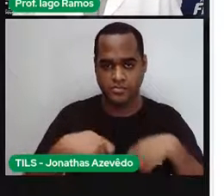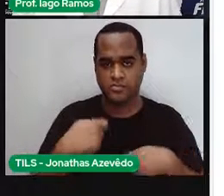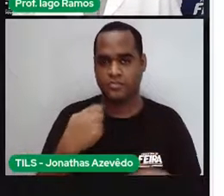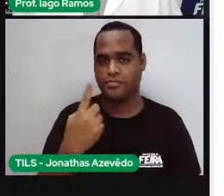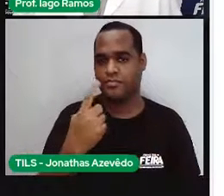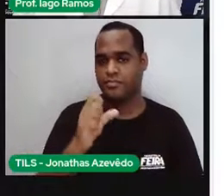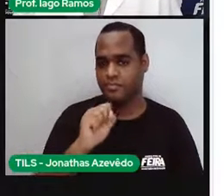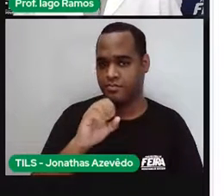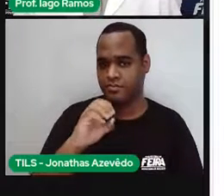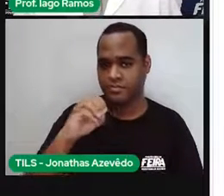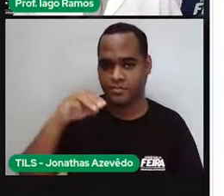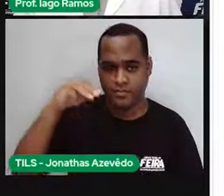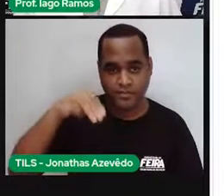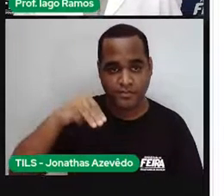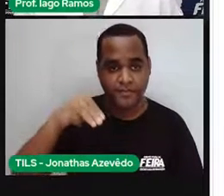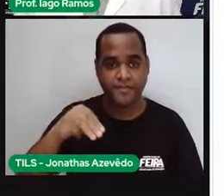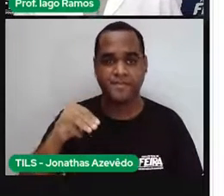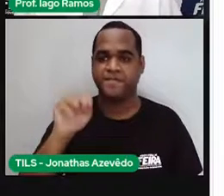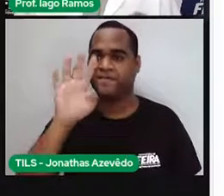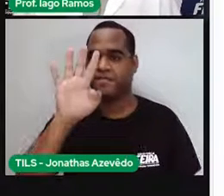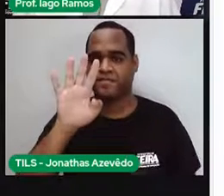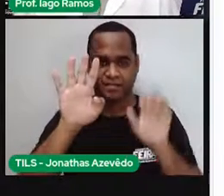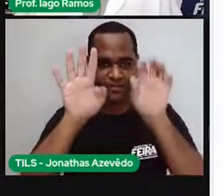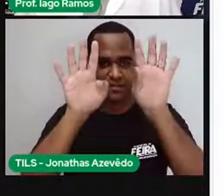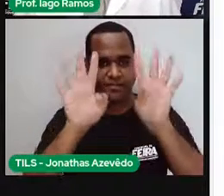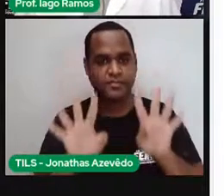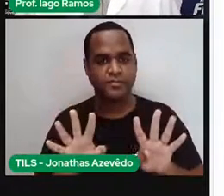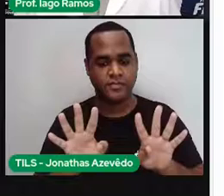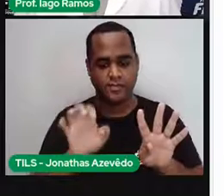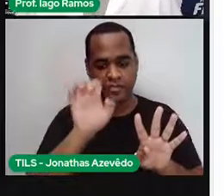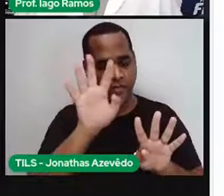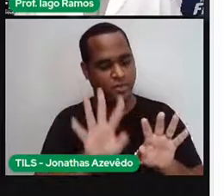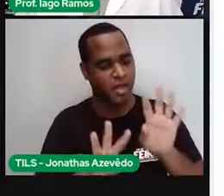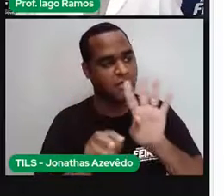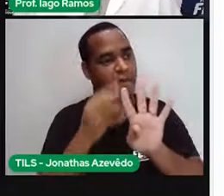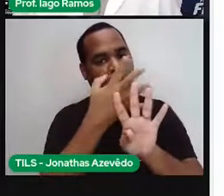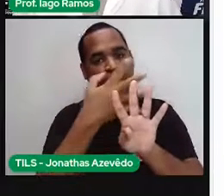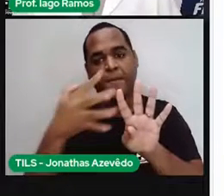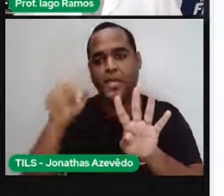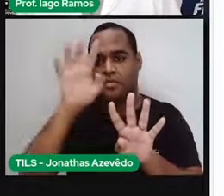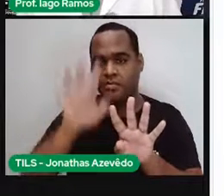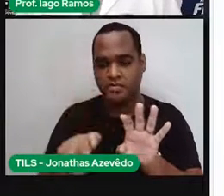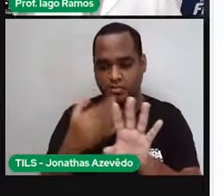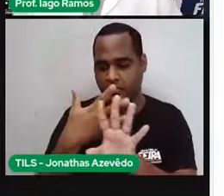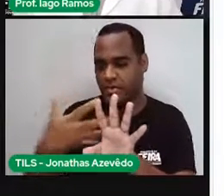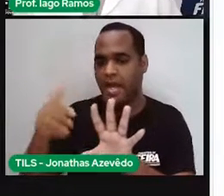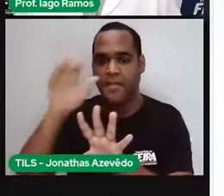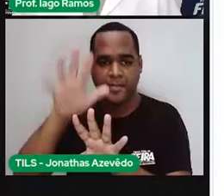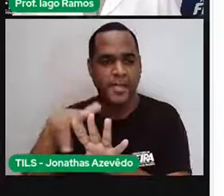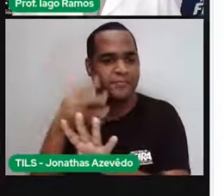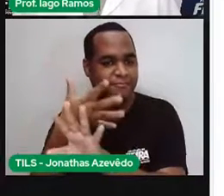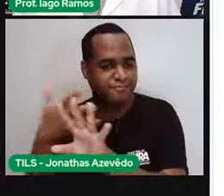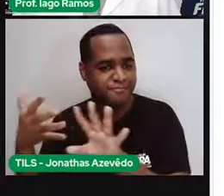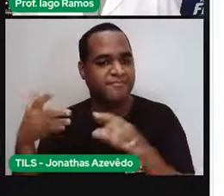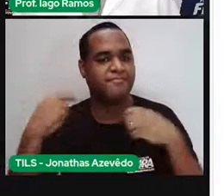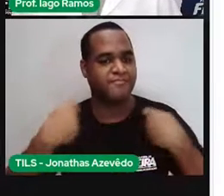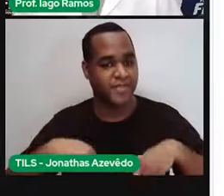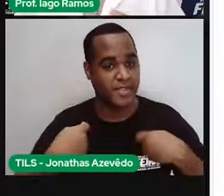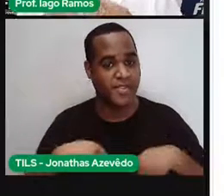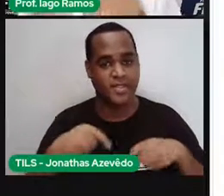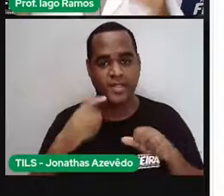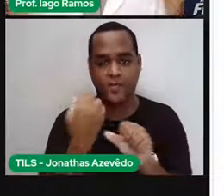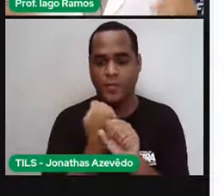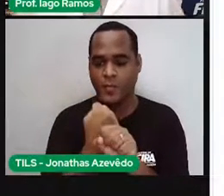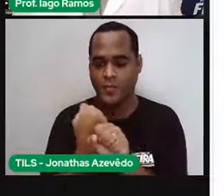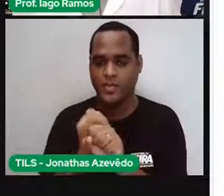180 metros de tela para cercar a praça. O que que isso significa? Que essa praça que vai ser construída vai